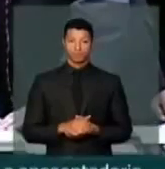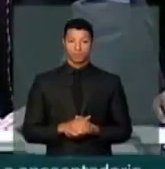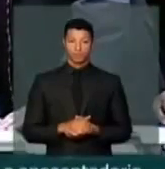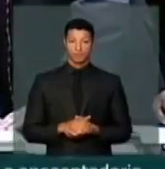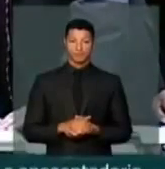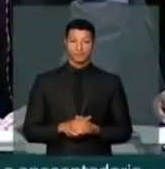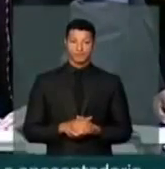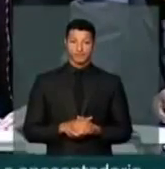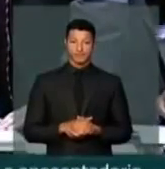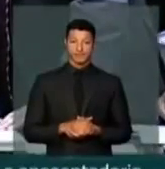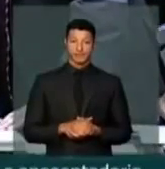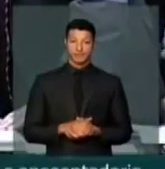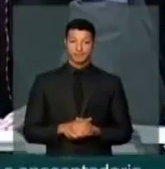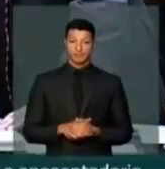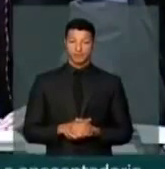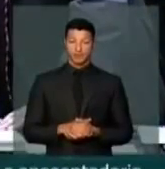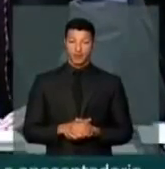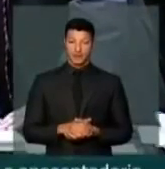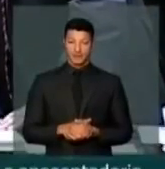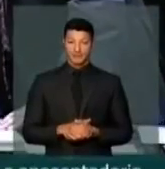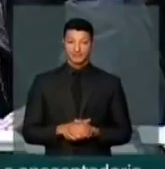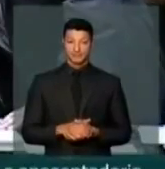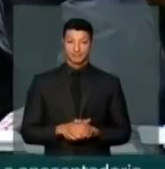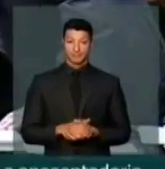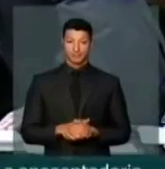Como líder, deputado Chico Alencar.